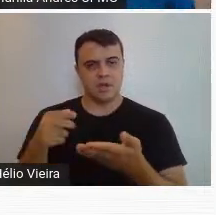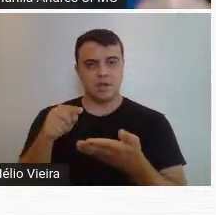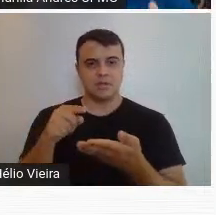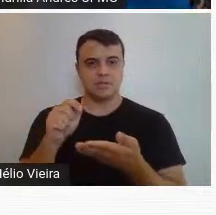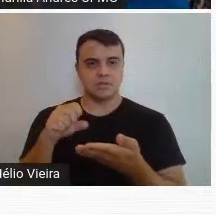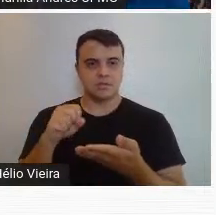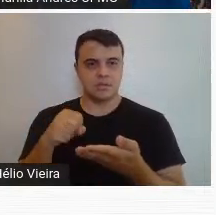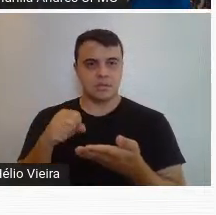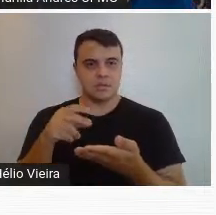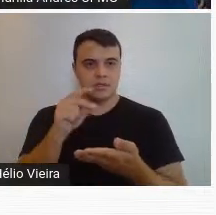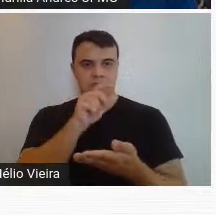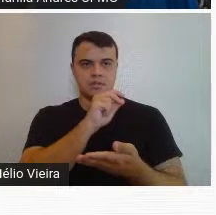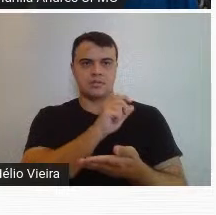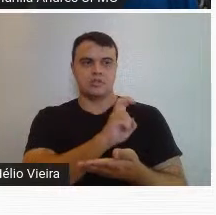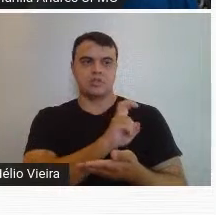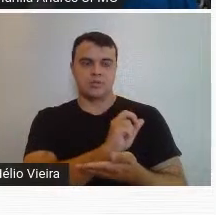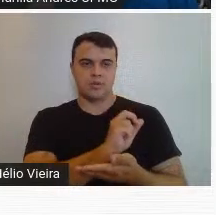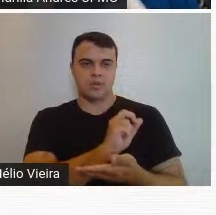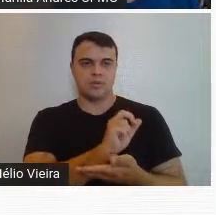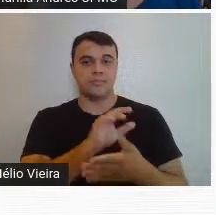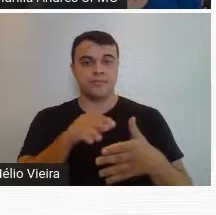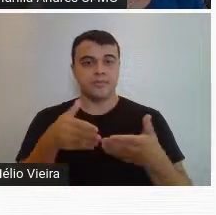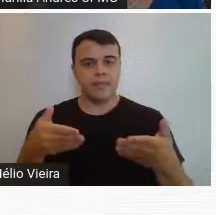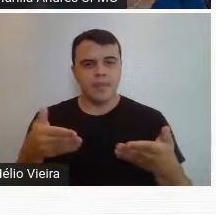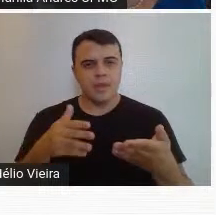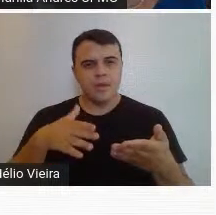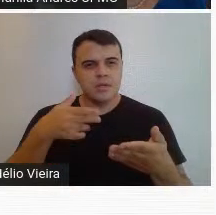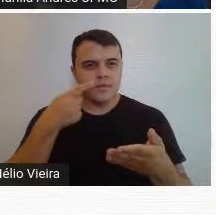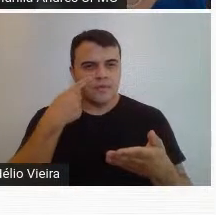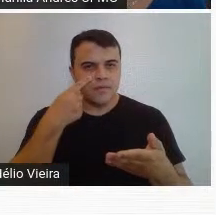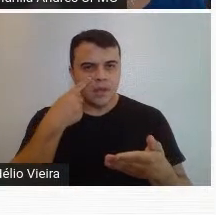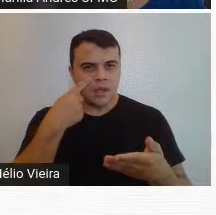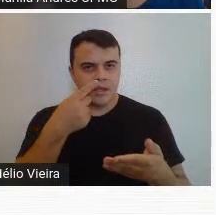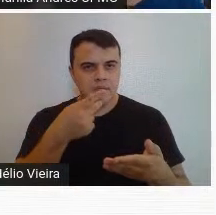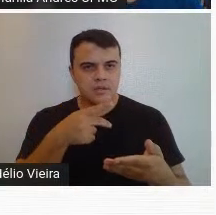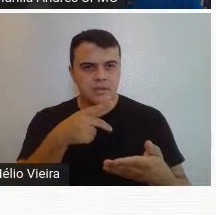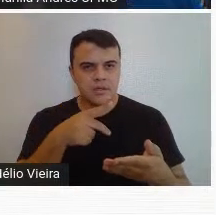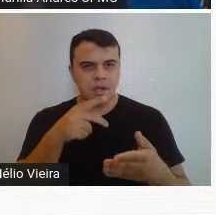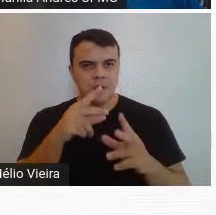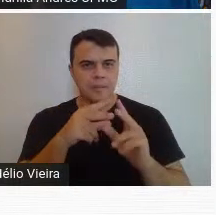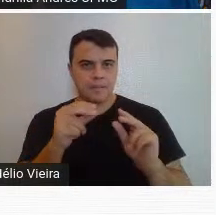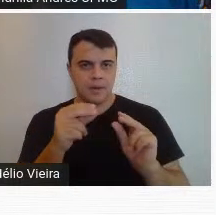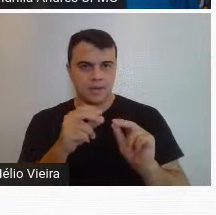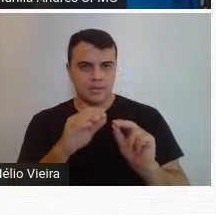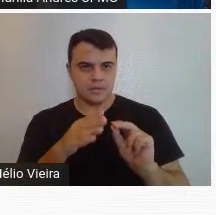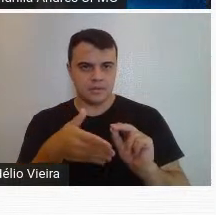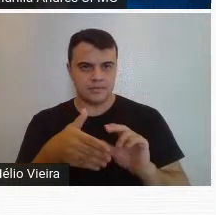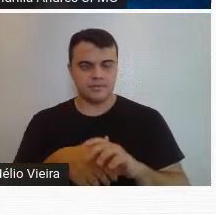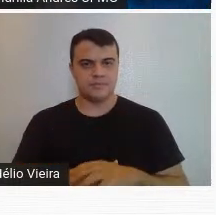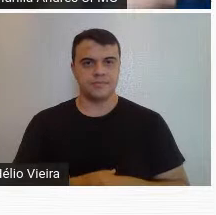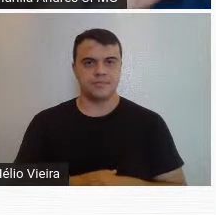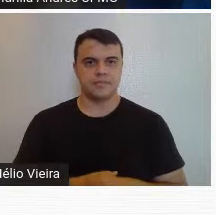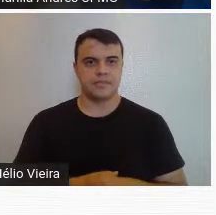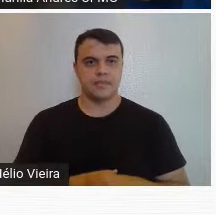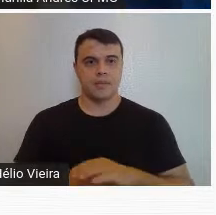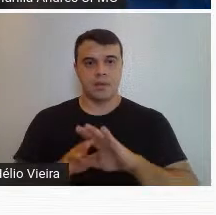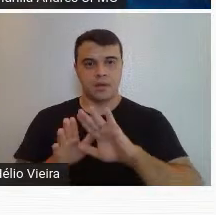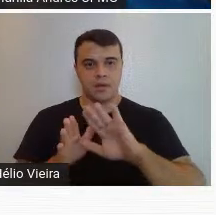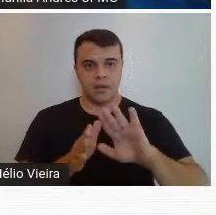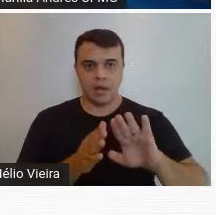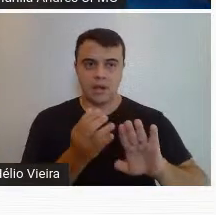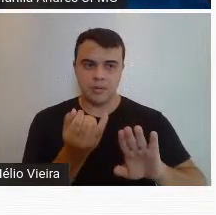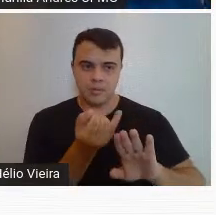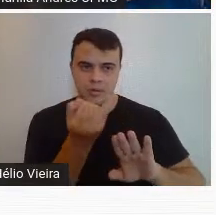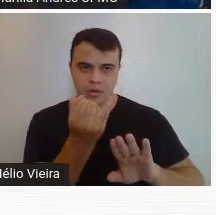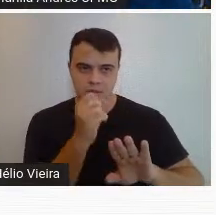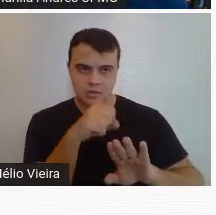recente dos anos 50, e onde a gente já pode ver os traços de Brasília e tal. Bom, então ela foi muito importante,